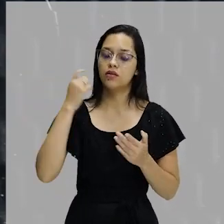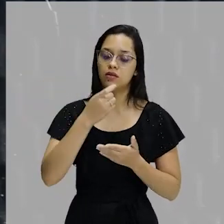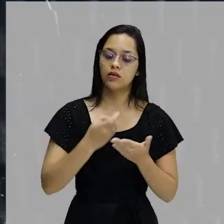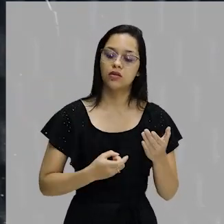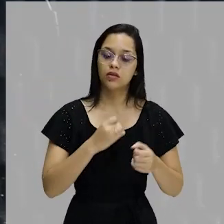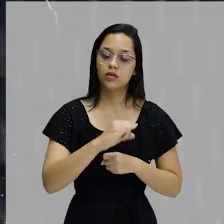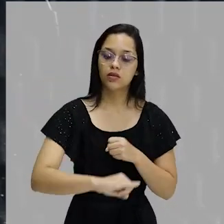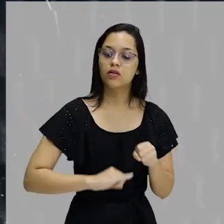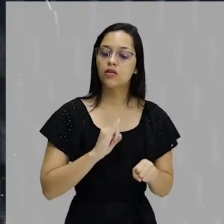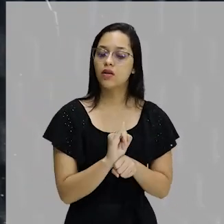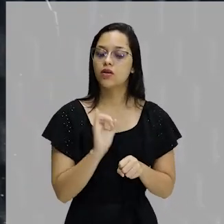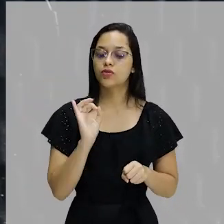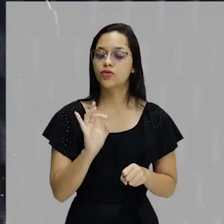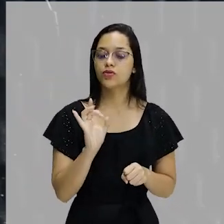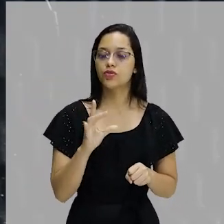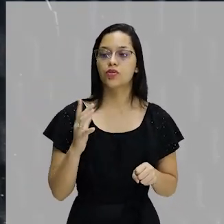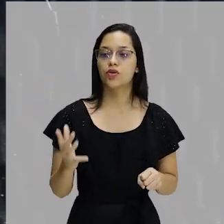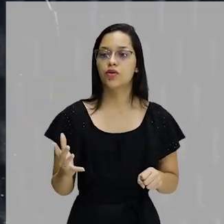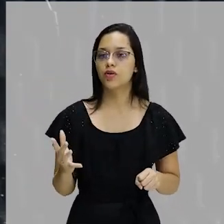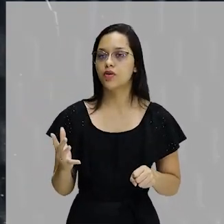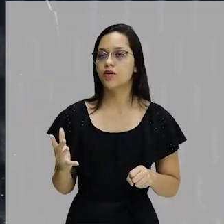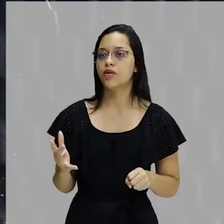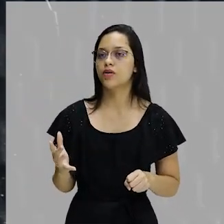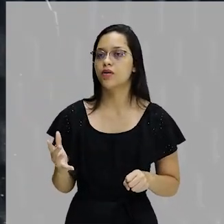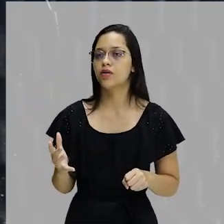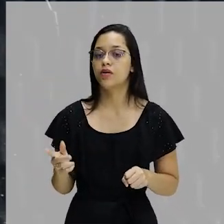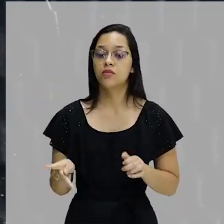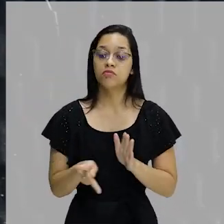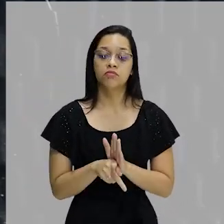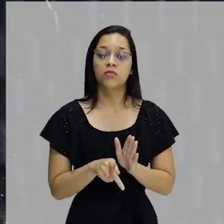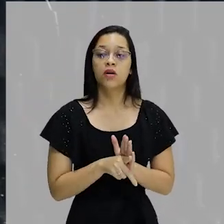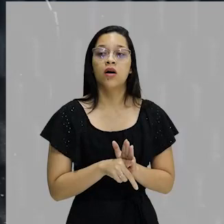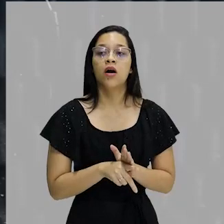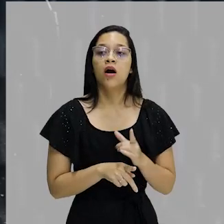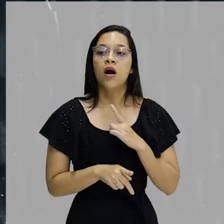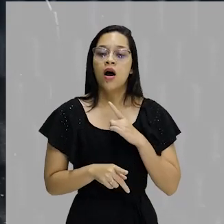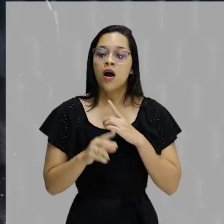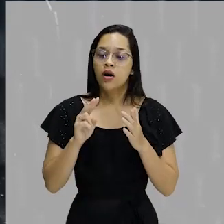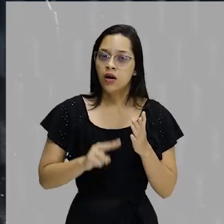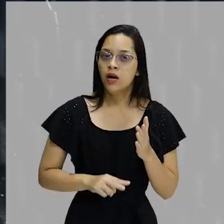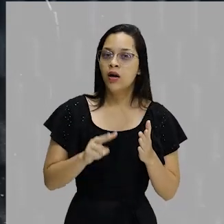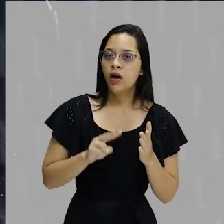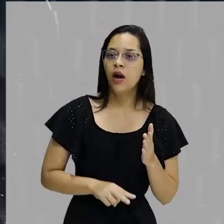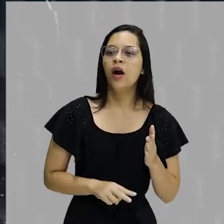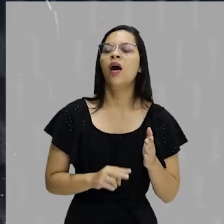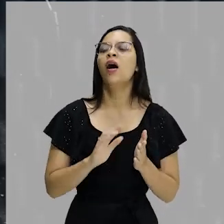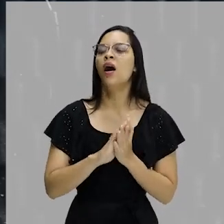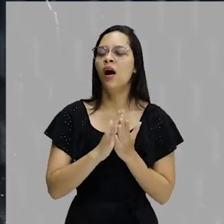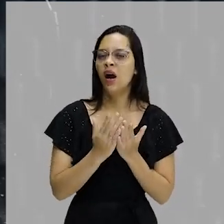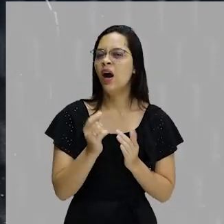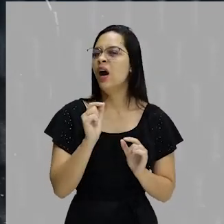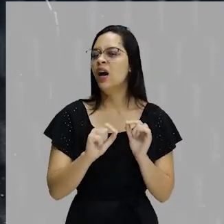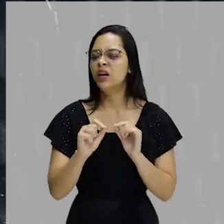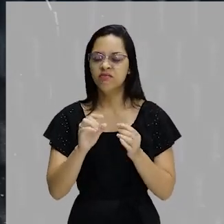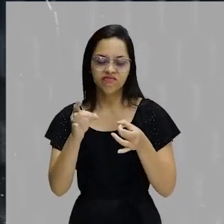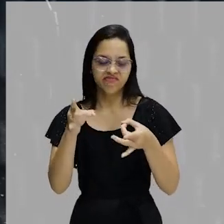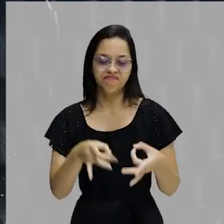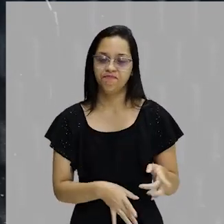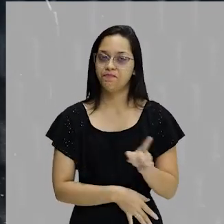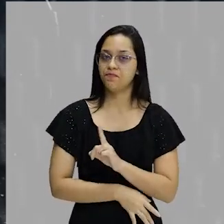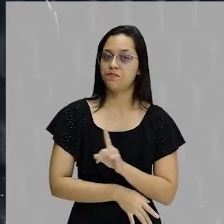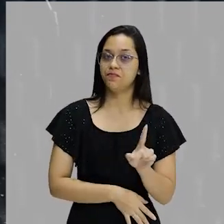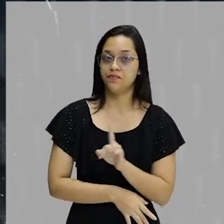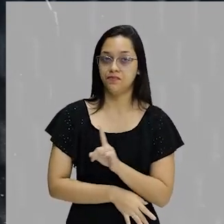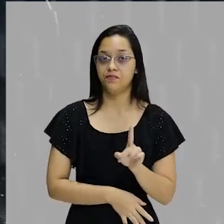internet somente, se somente se da internet e fazer suas leituras, tá? Os livros não foram dispensados, não